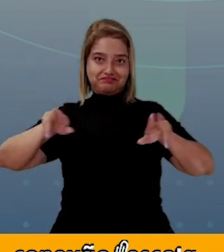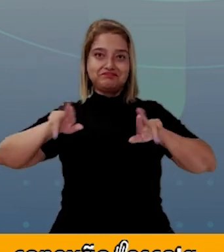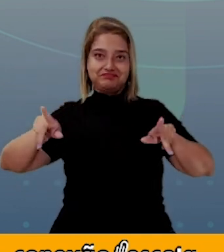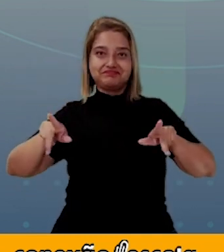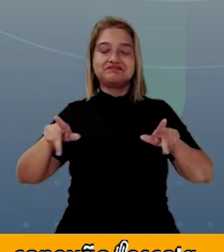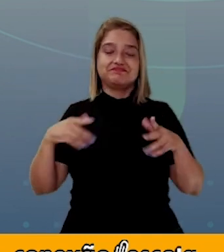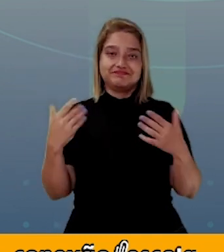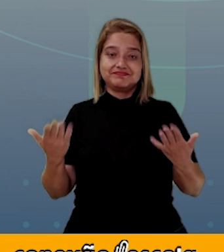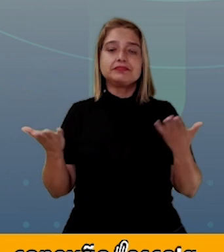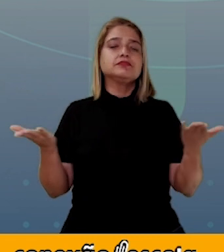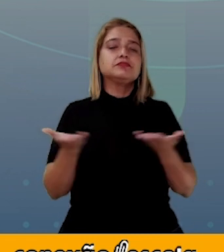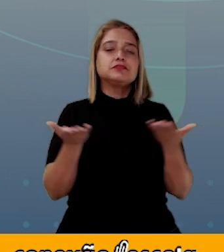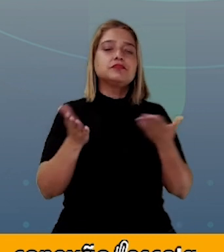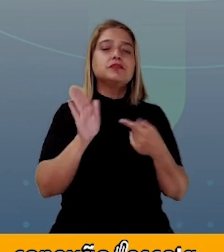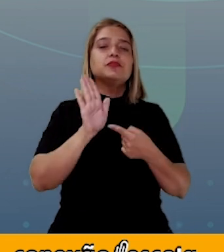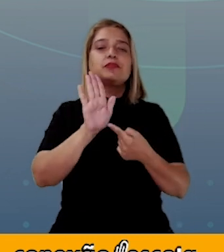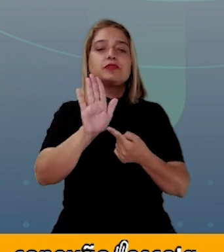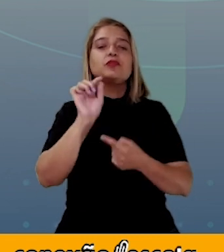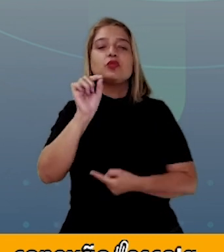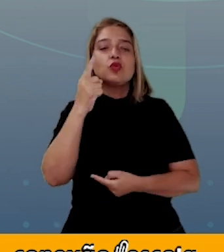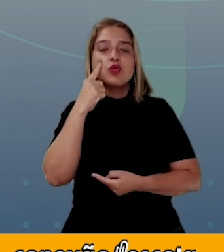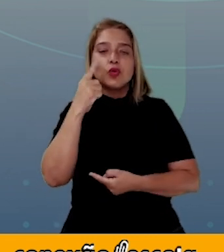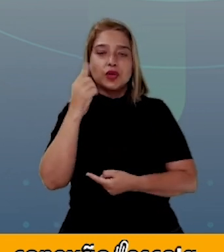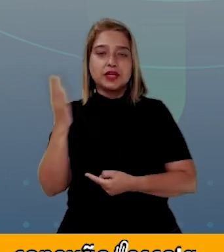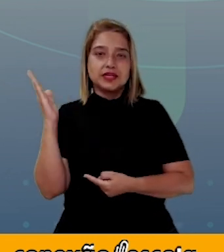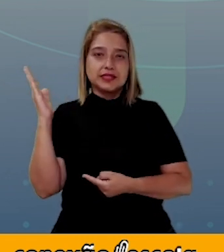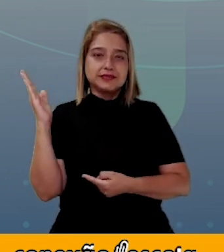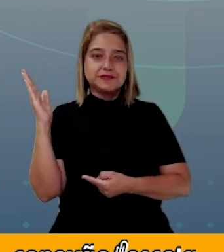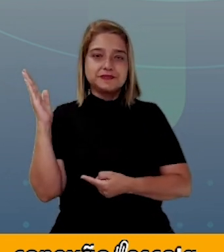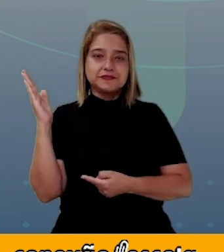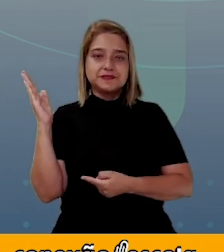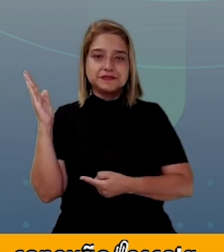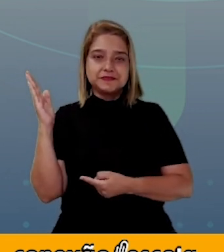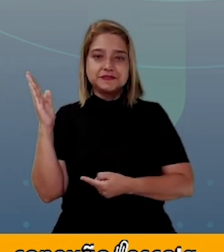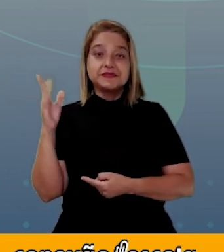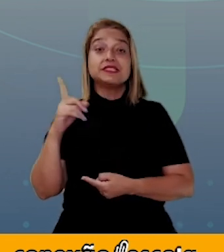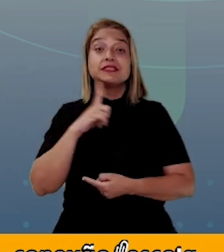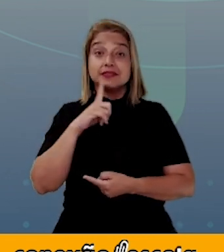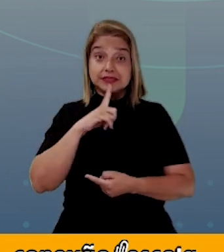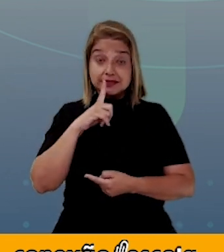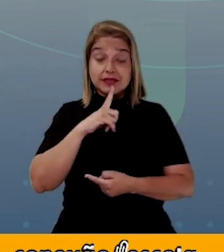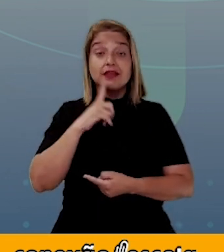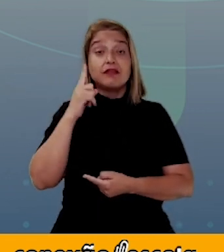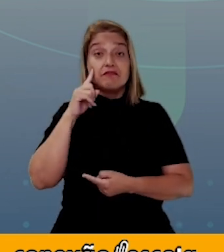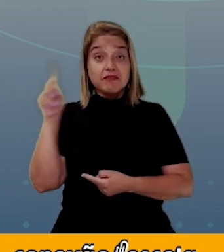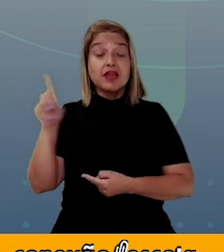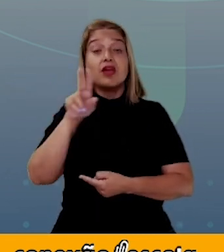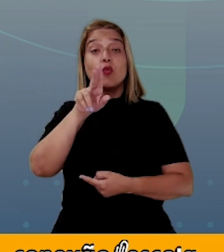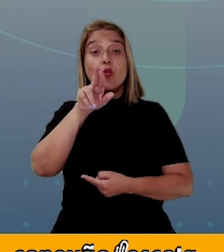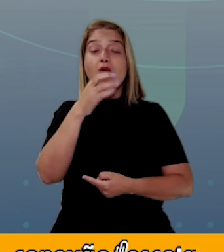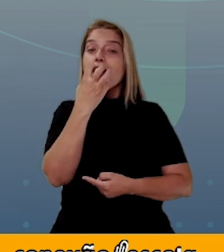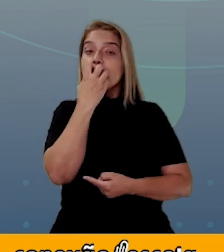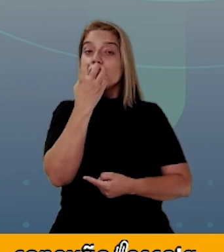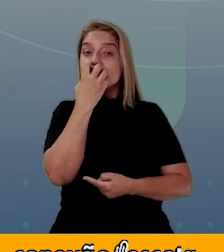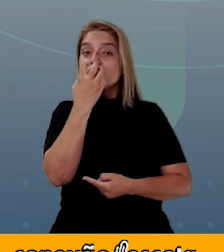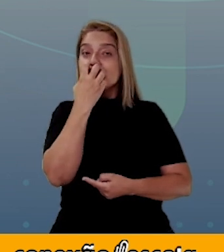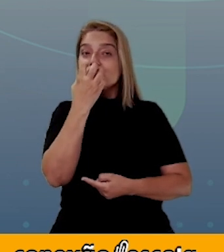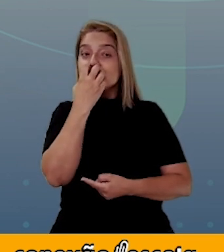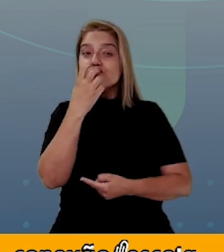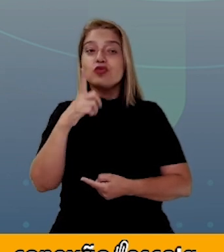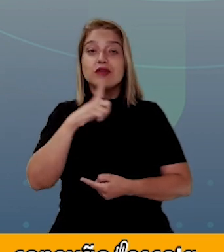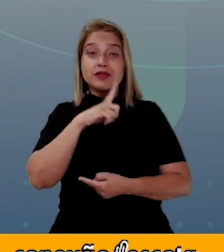Agora veja só nesta imagem. Observe que da mesma forma nós temos